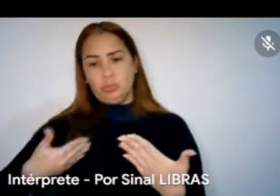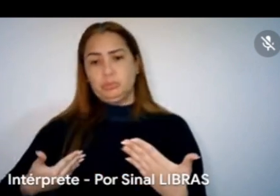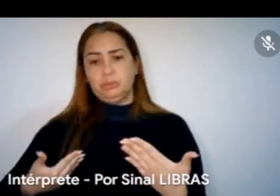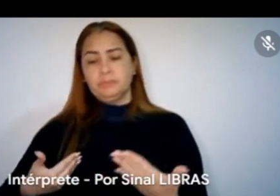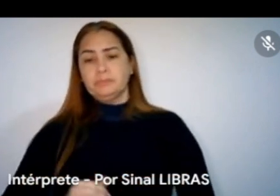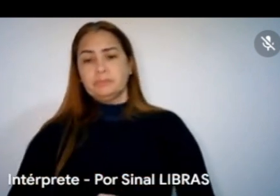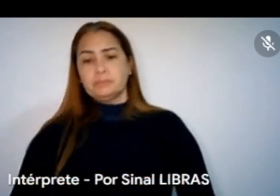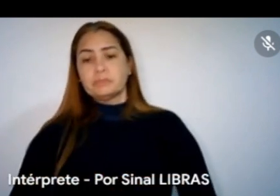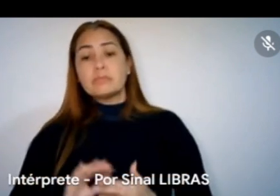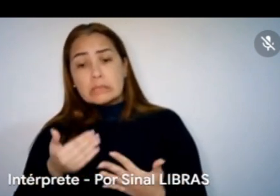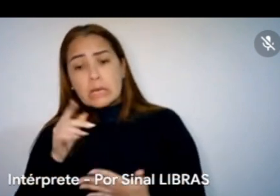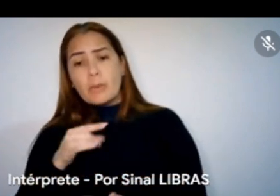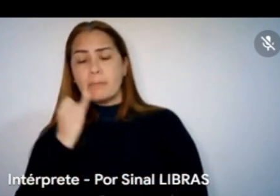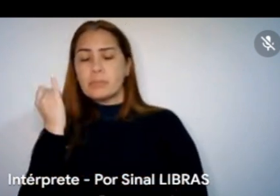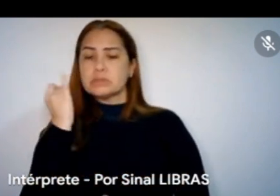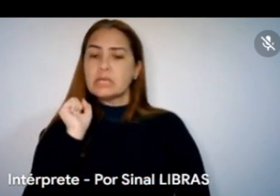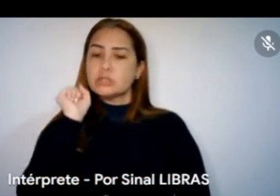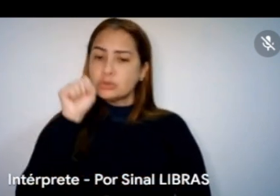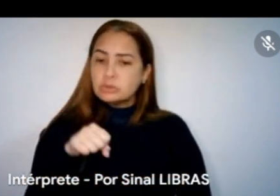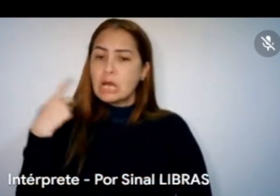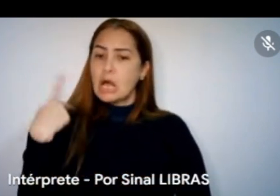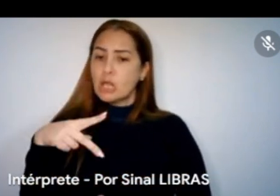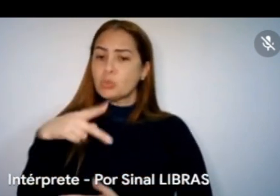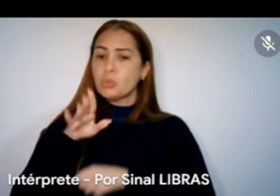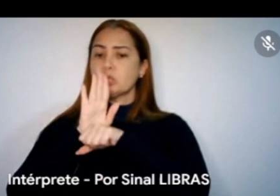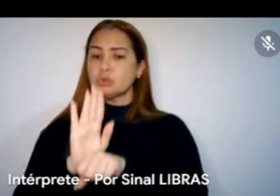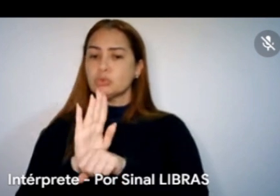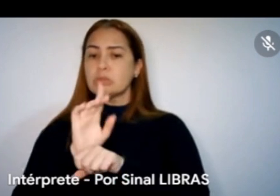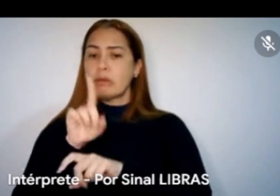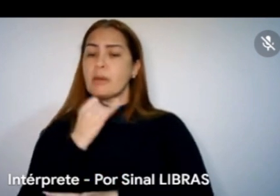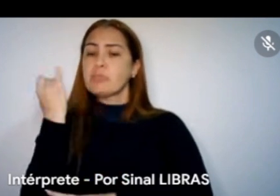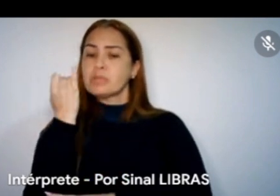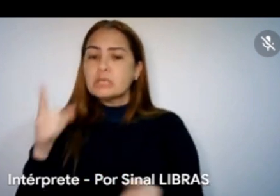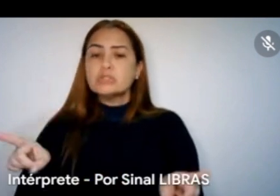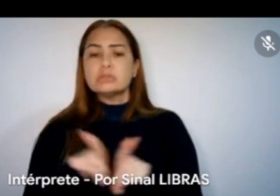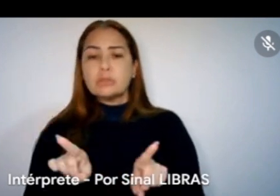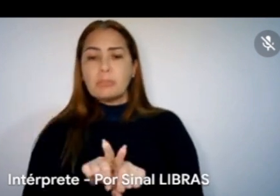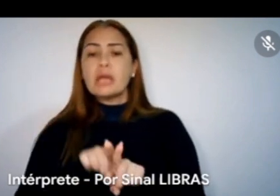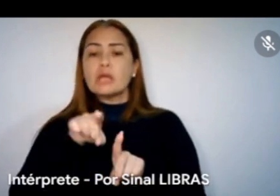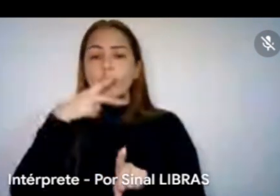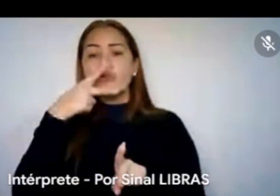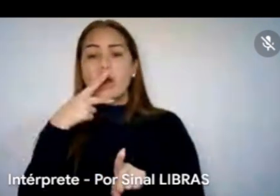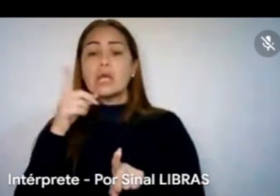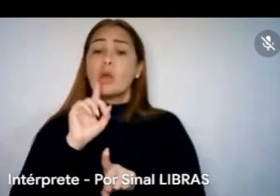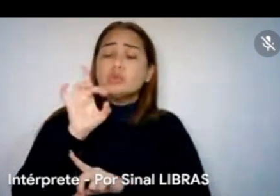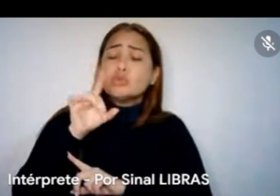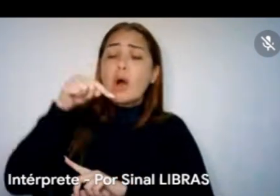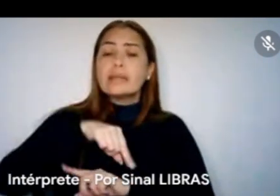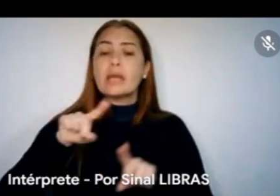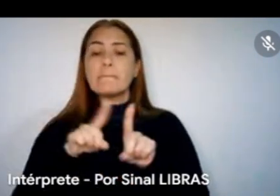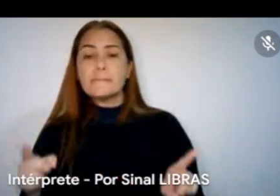é importante a sua contribuição, e é importante que você também coloque isso, não só aqui, mas também nos formulários, né, enfim,